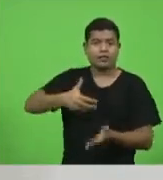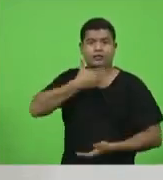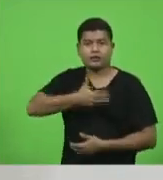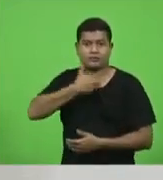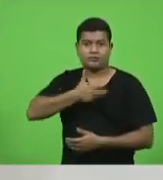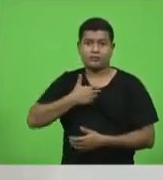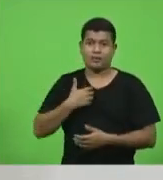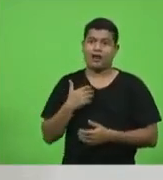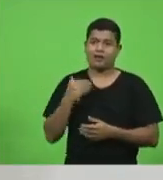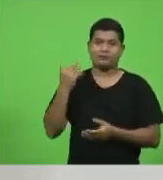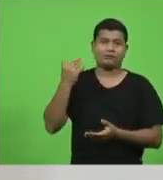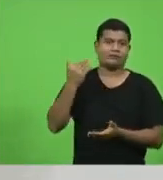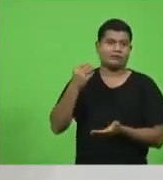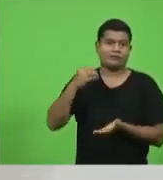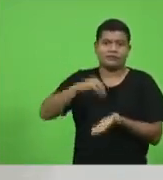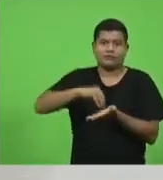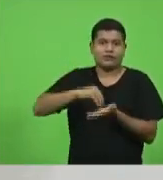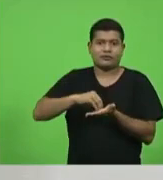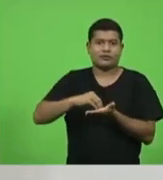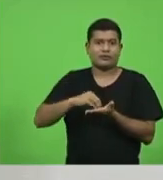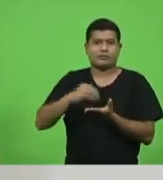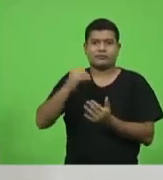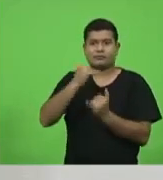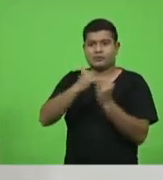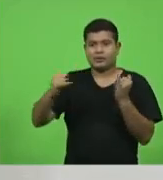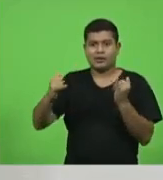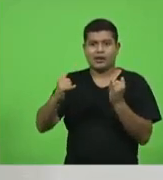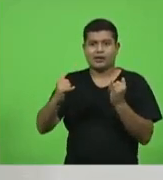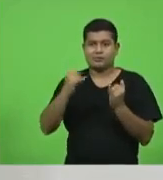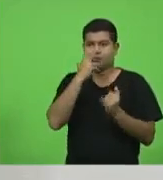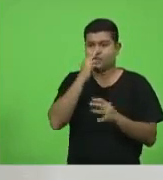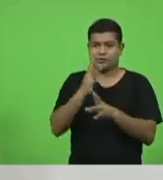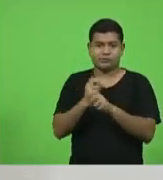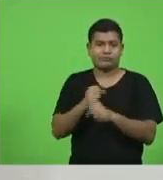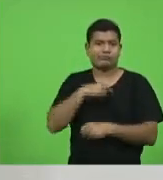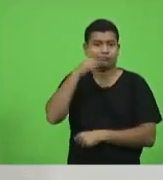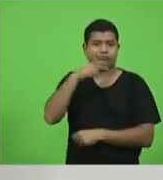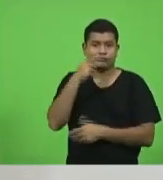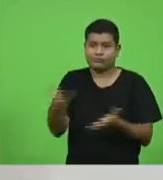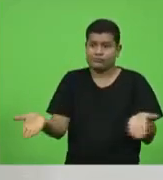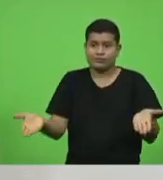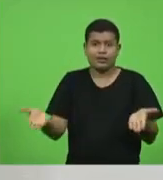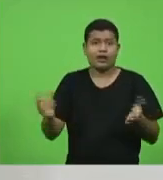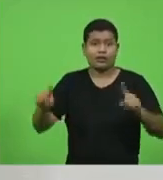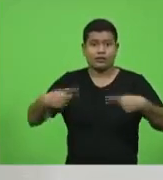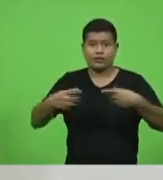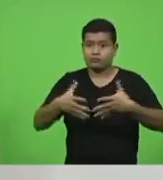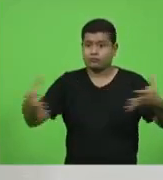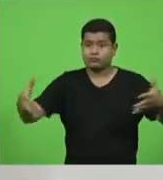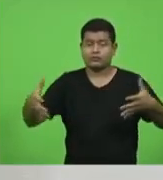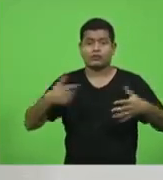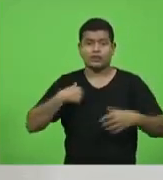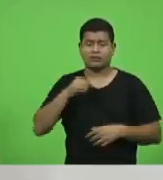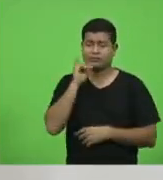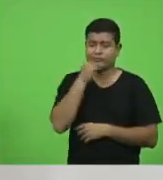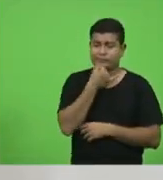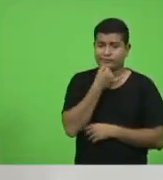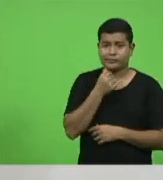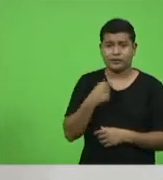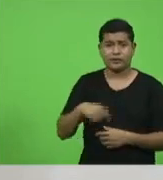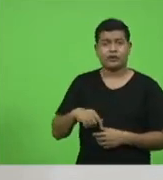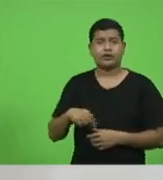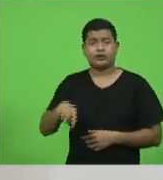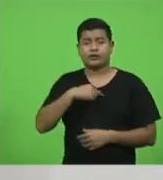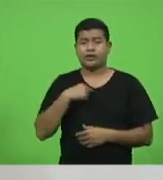a equação não fecha então aí está o grande desafio e eu quero aqui lamentar que nós perdemos algumas